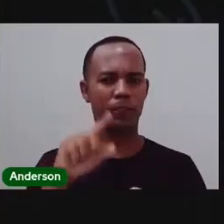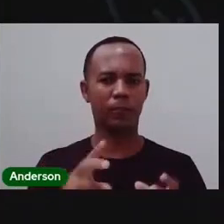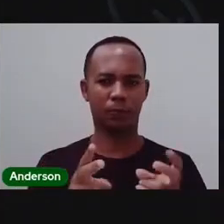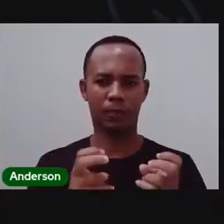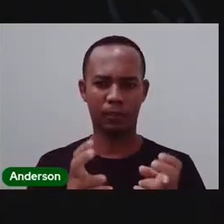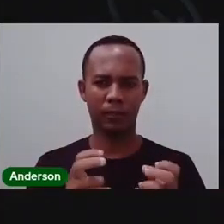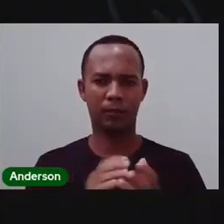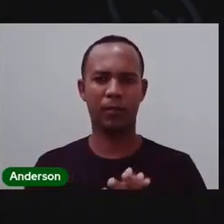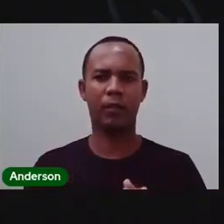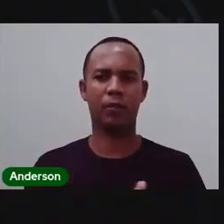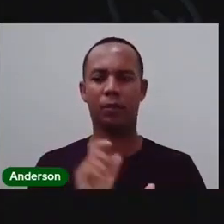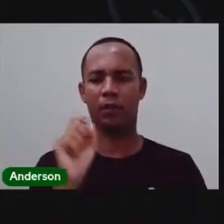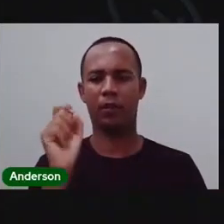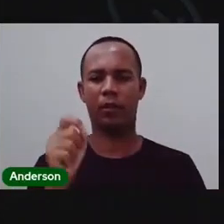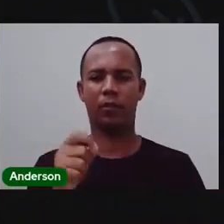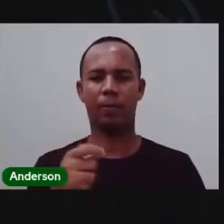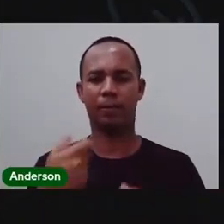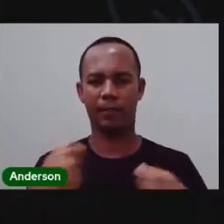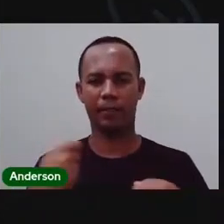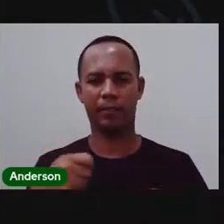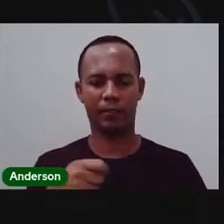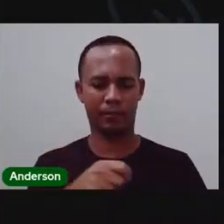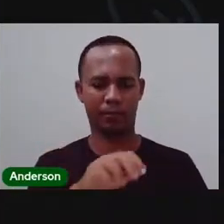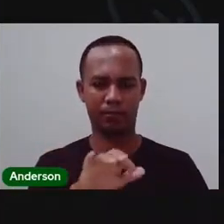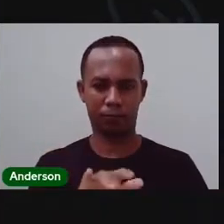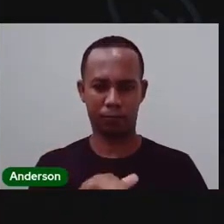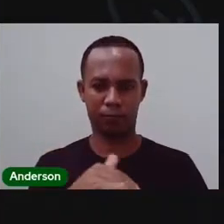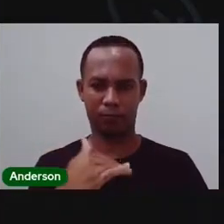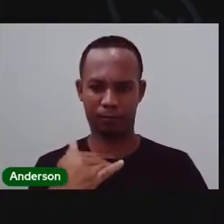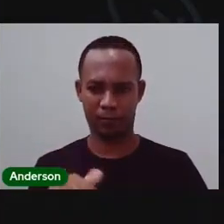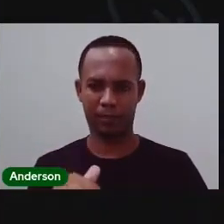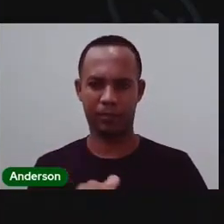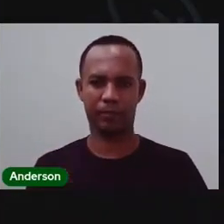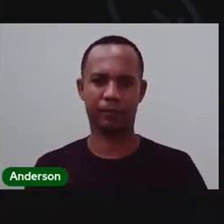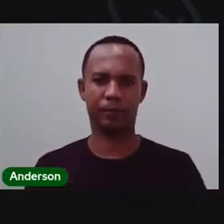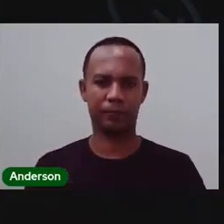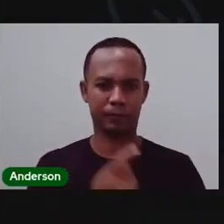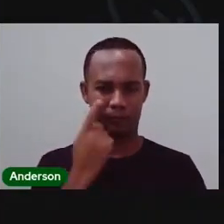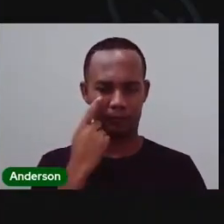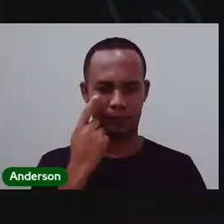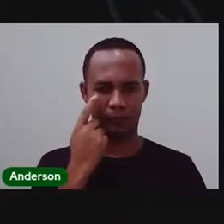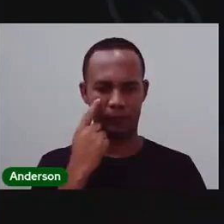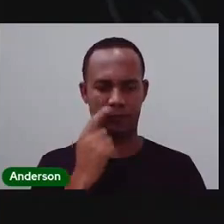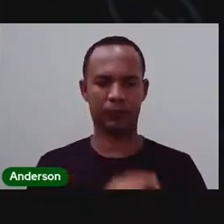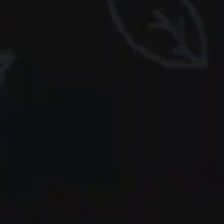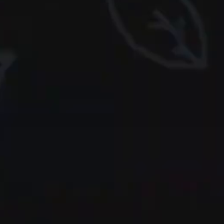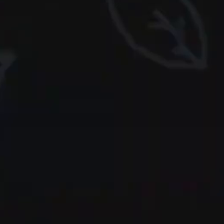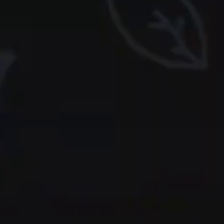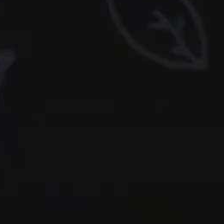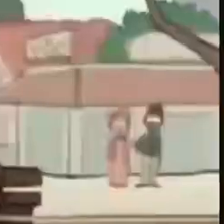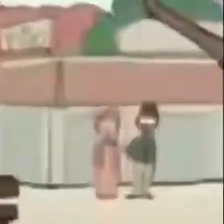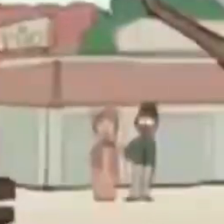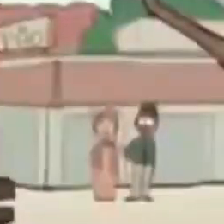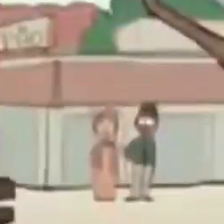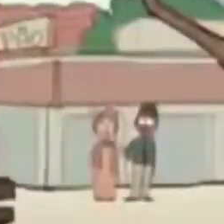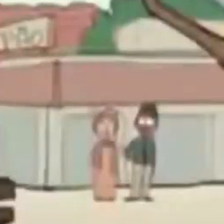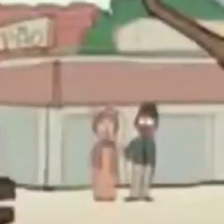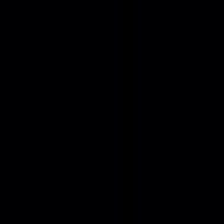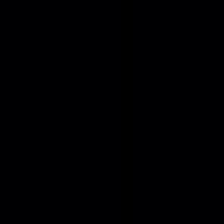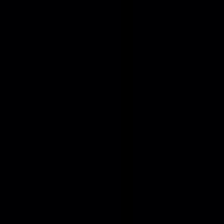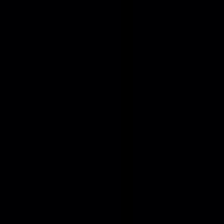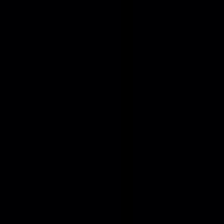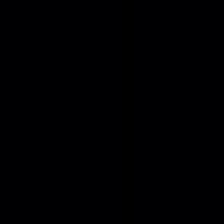a prova é que você escreva aqui embaixo. Certo? Vamos lá. Olha só o vídeo aí pra vocês. Vamos lá começar?